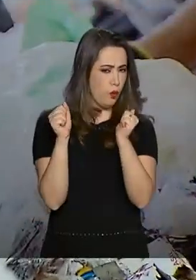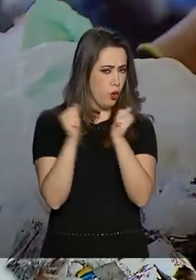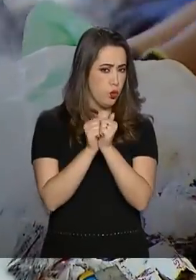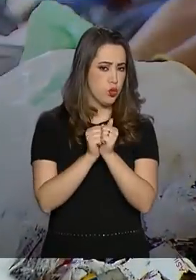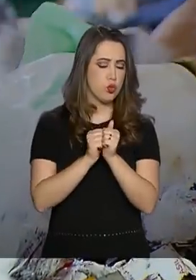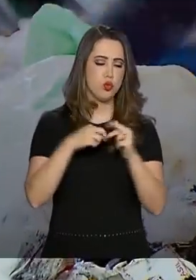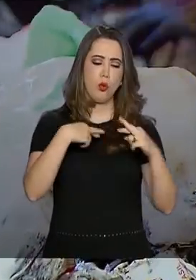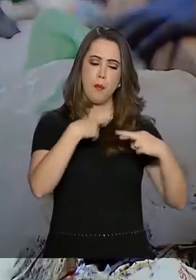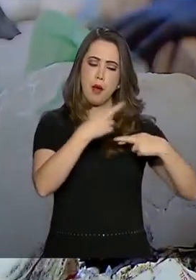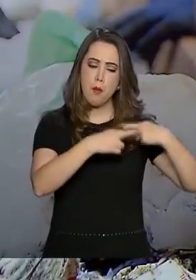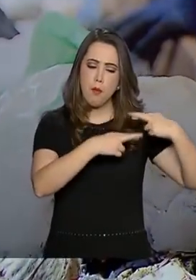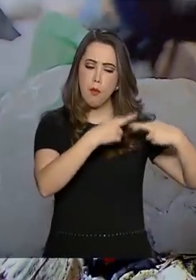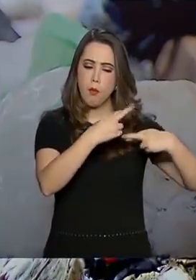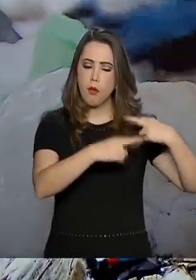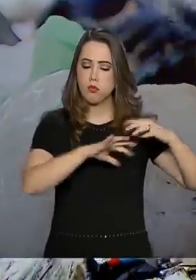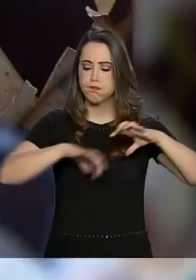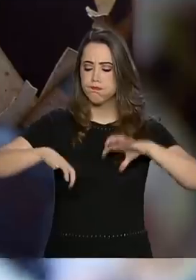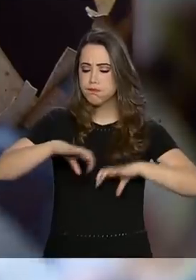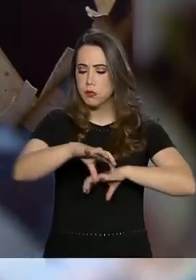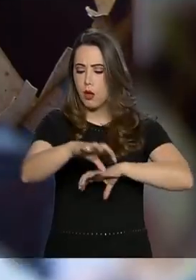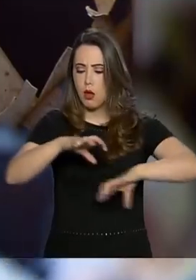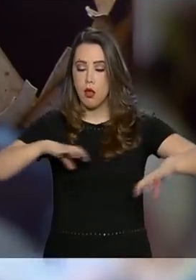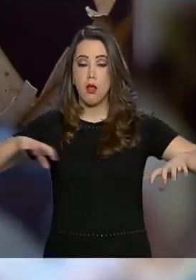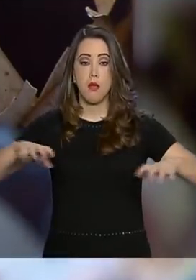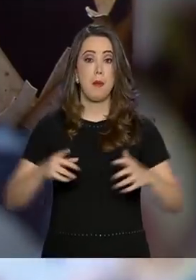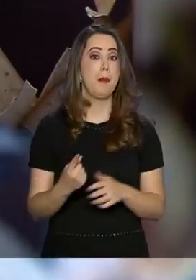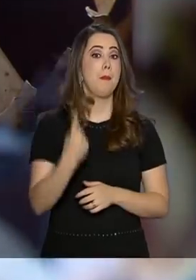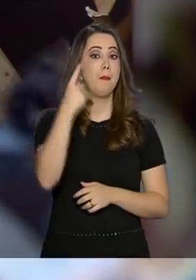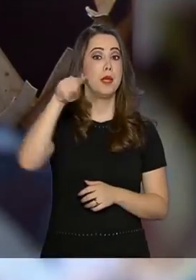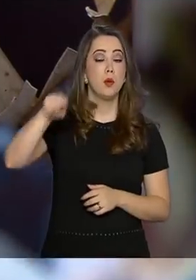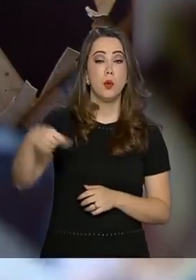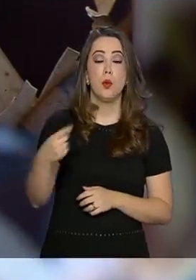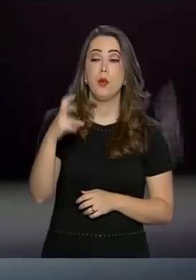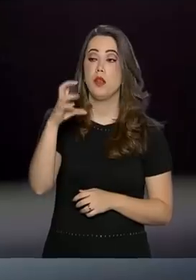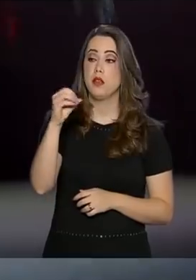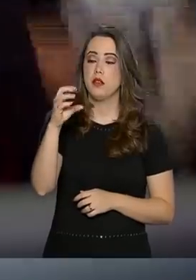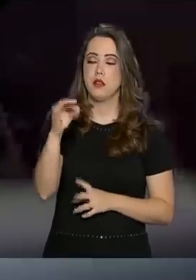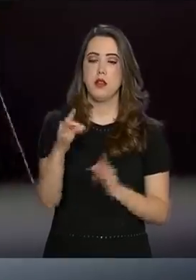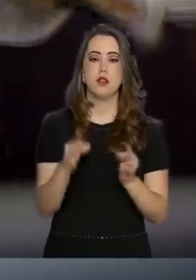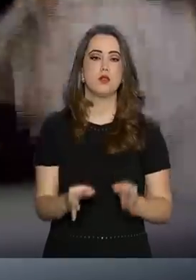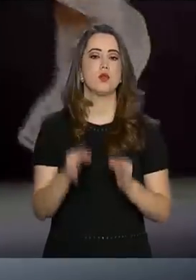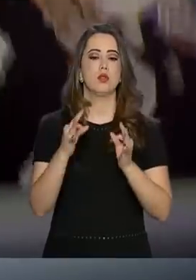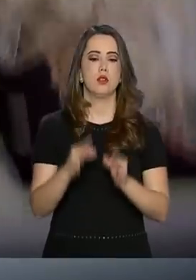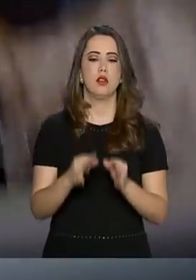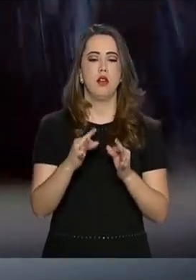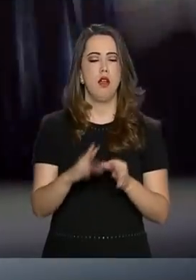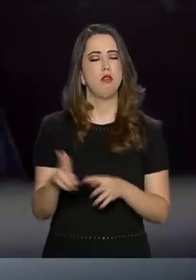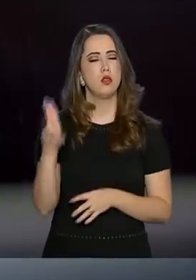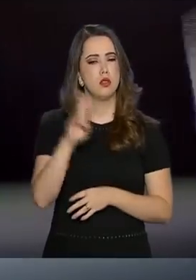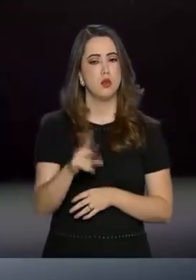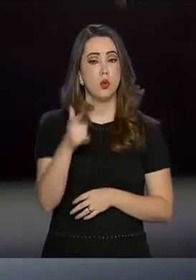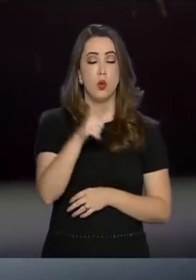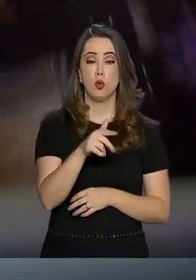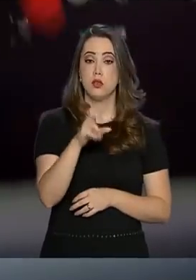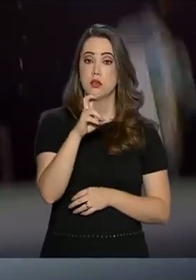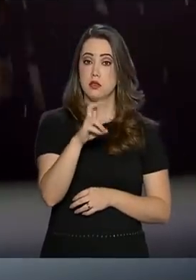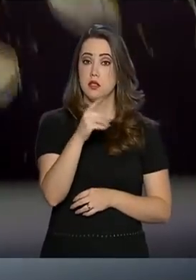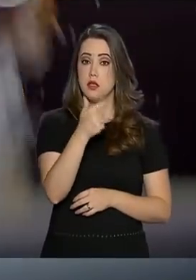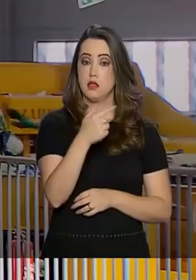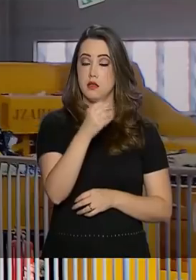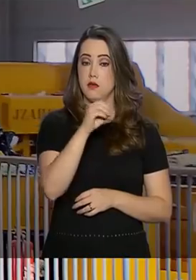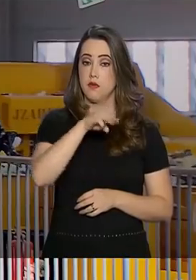elas processam cerca de 1.500 toneladas de lixo por mês, reaproveitando 520